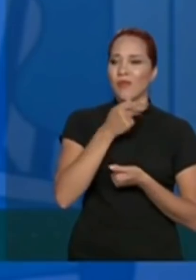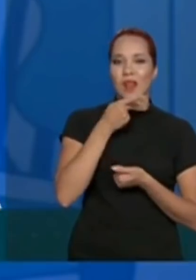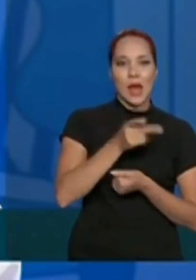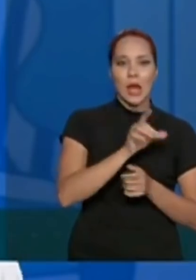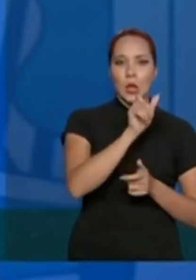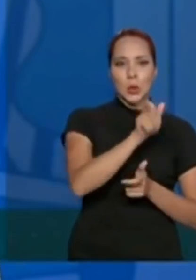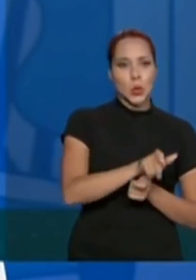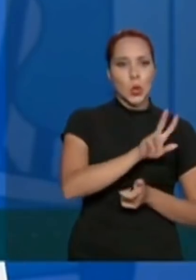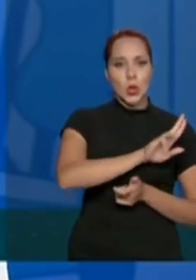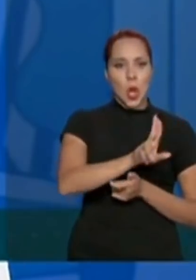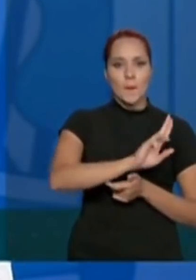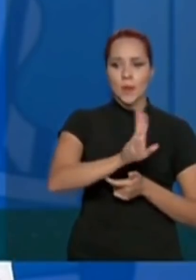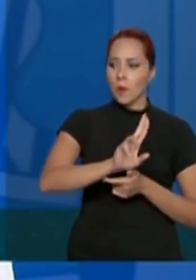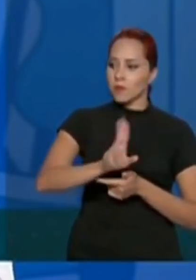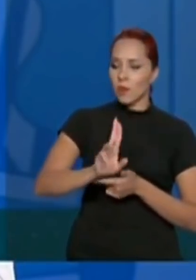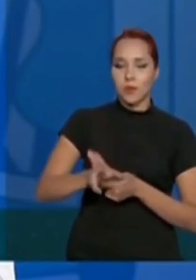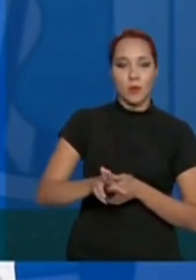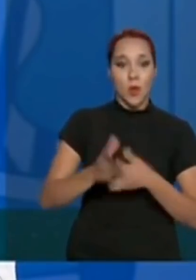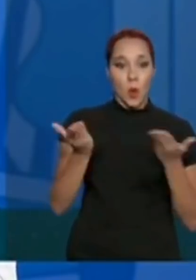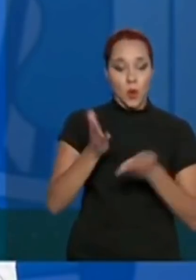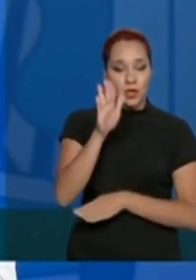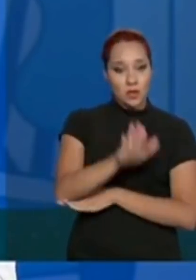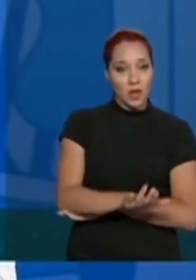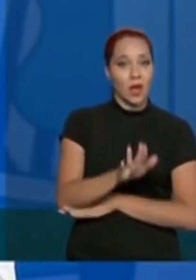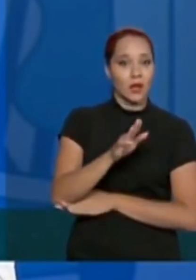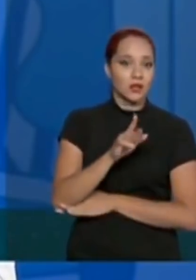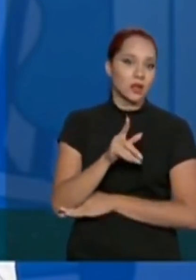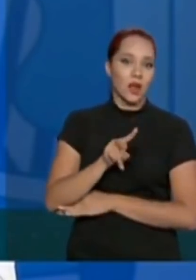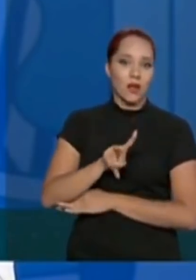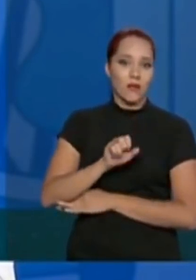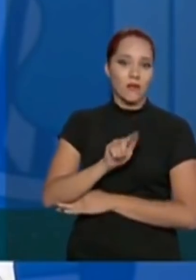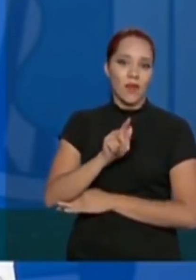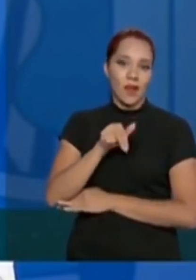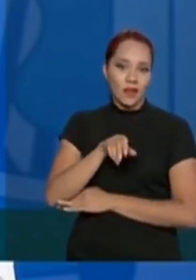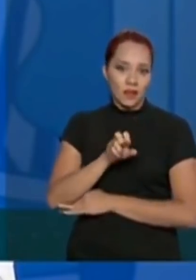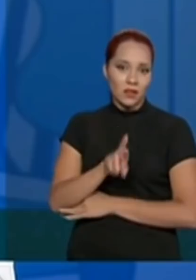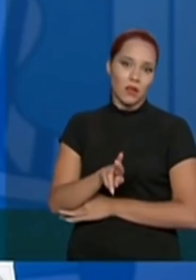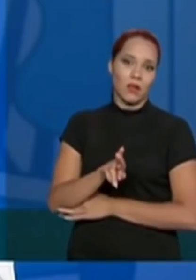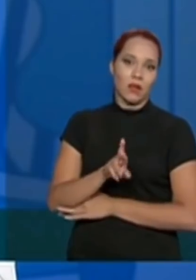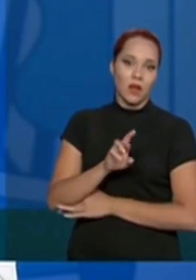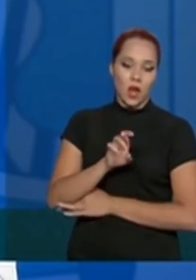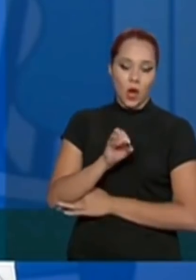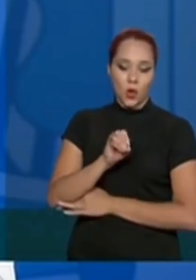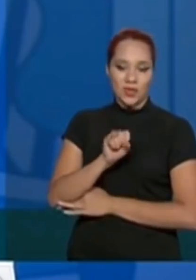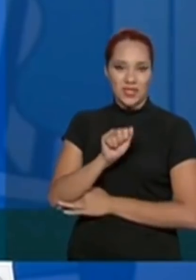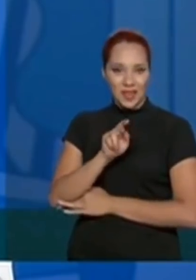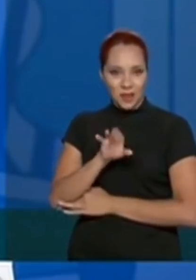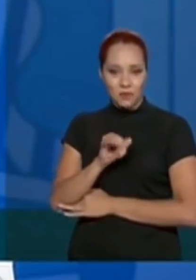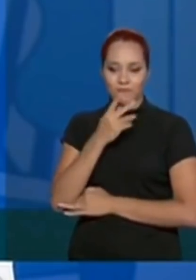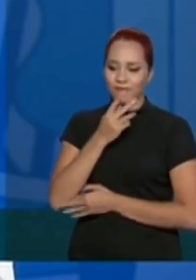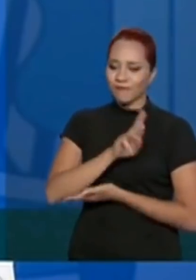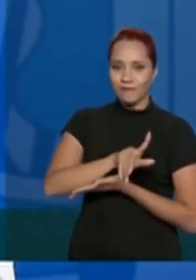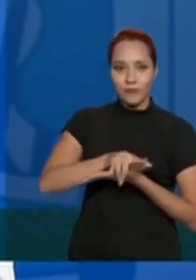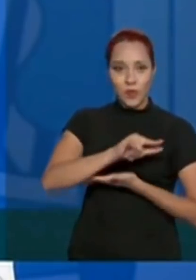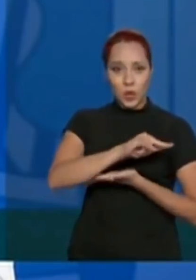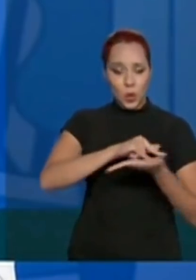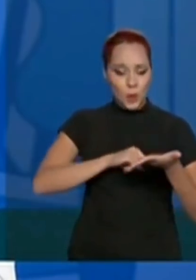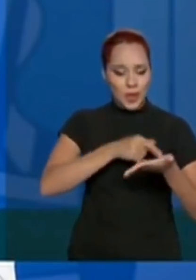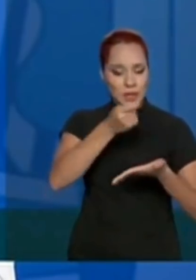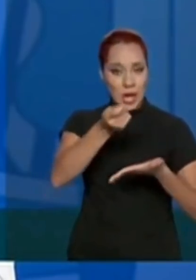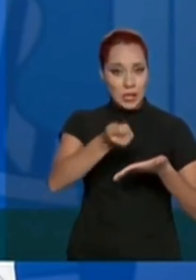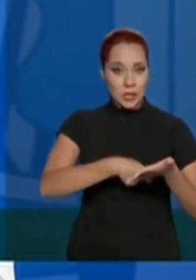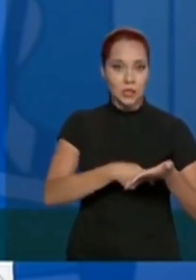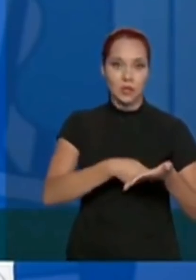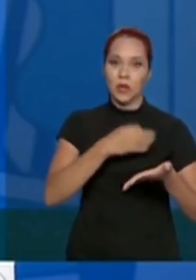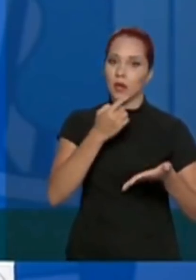do Rosário, hoje de tarde, nós temos que fazer muitos procedimentos que a gente assina, que tangenciam a